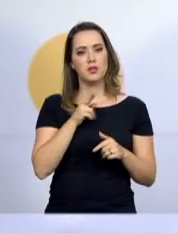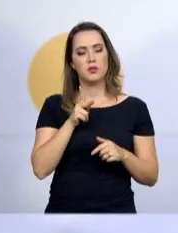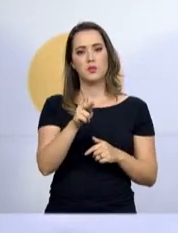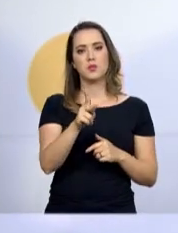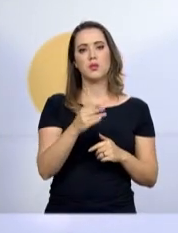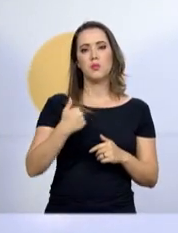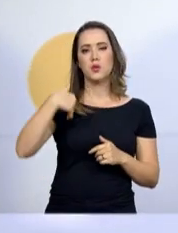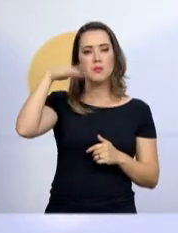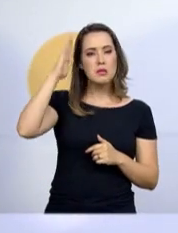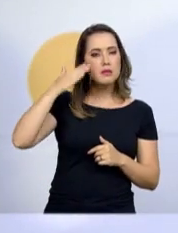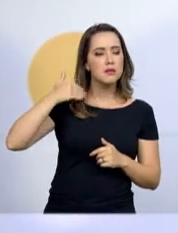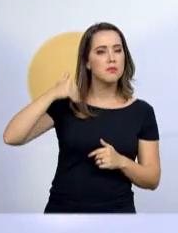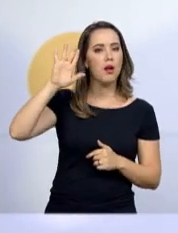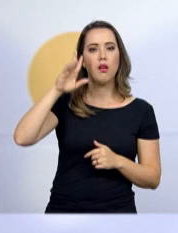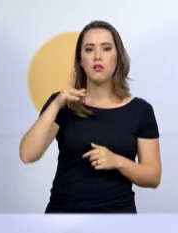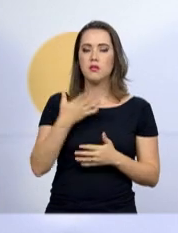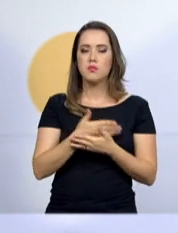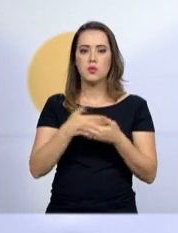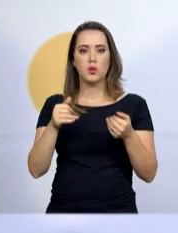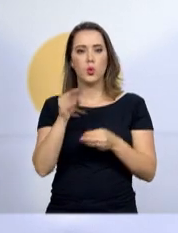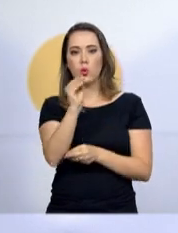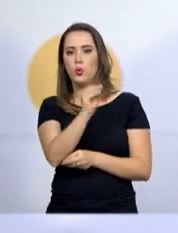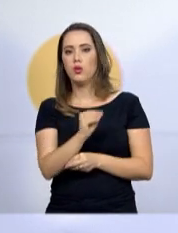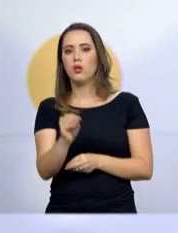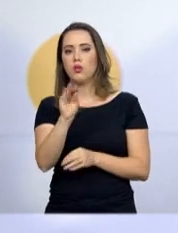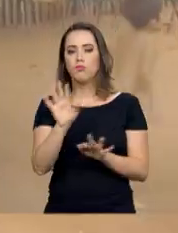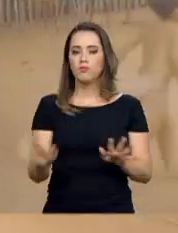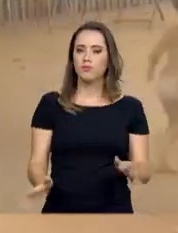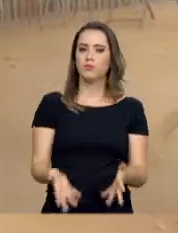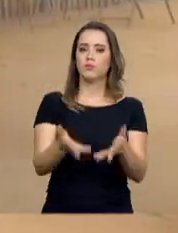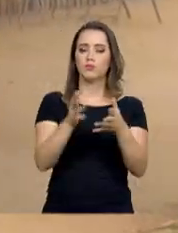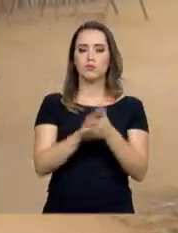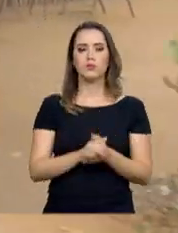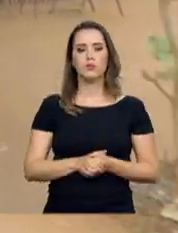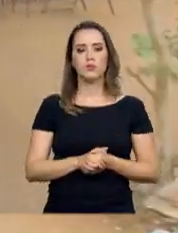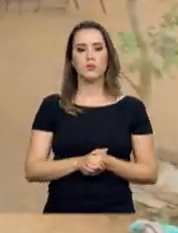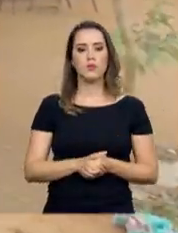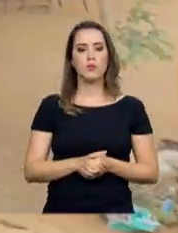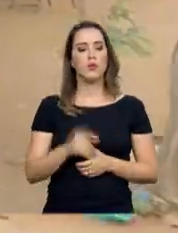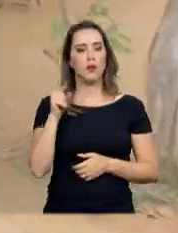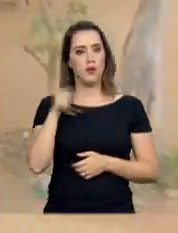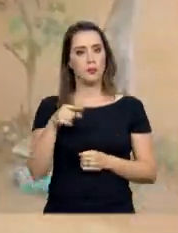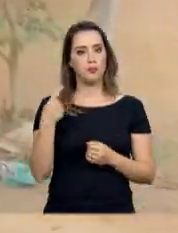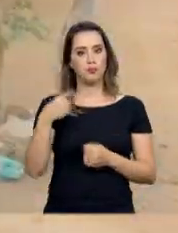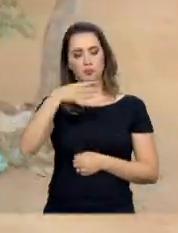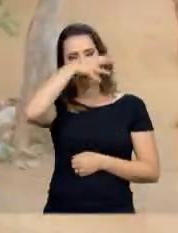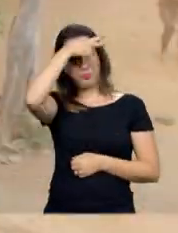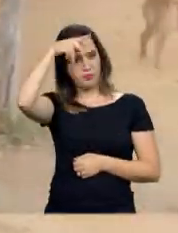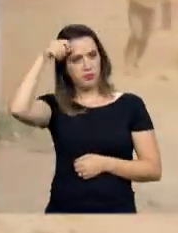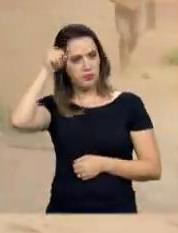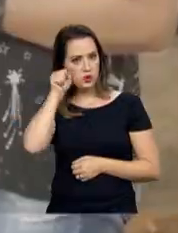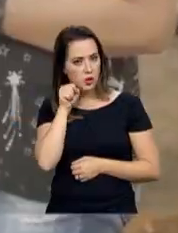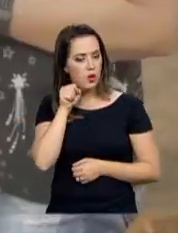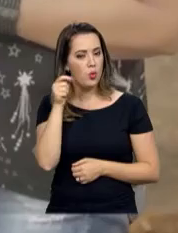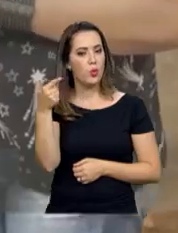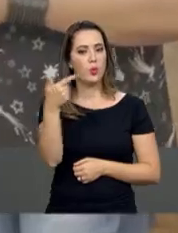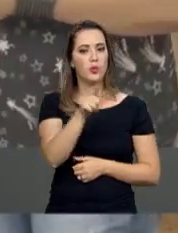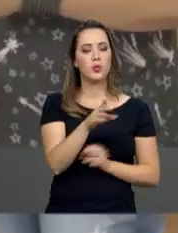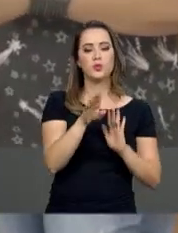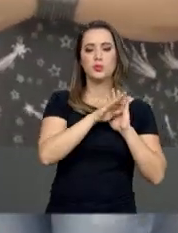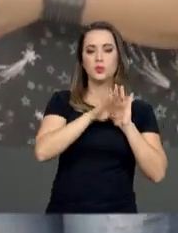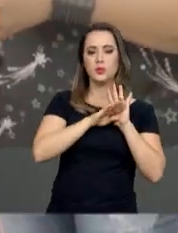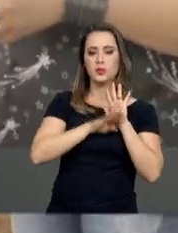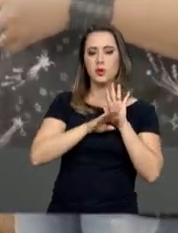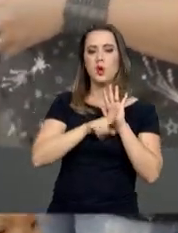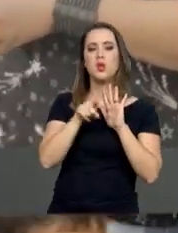mais valorizar e incentivar. É em Aquidauana, Mato Grosso do Sul, que outro projeto voluntário